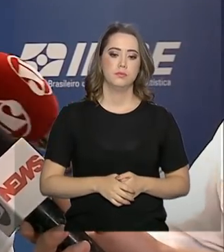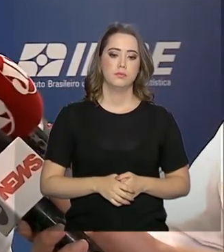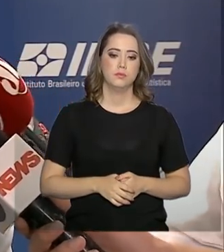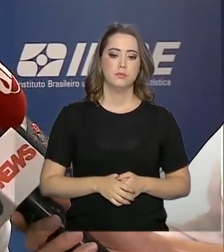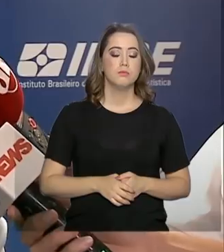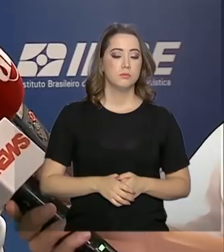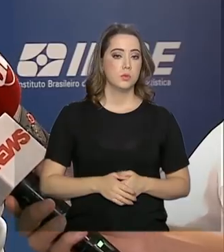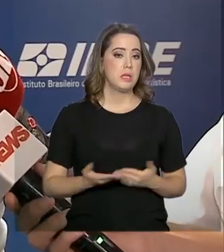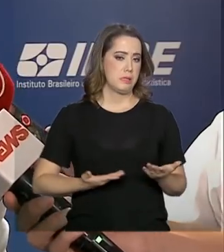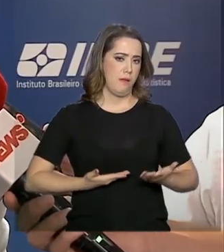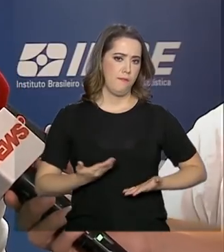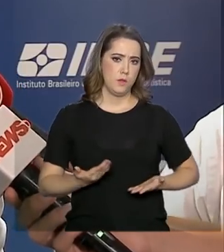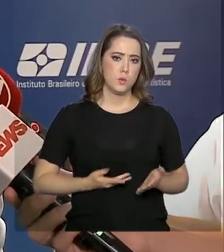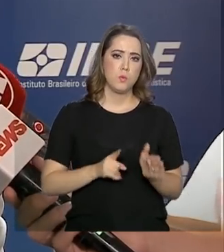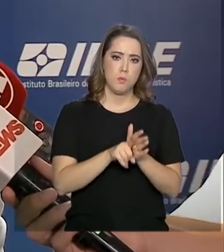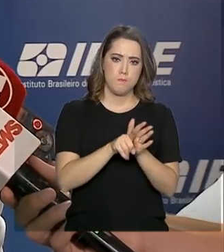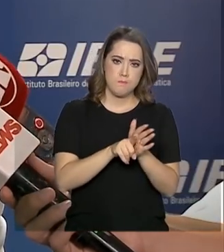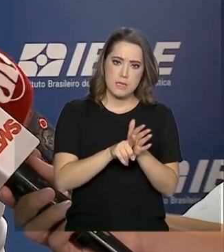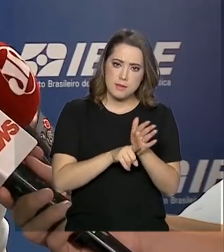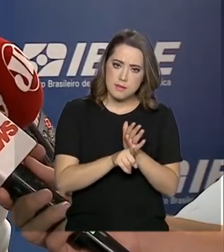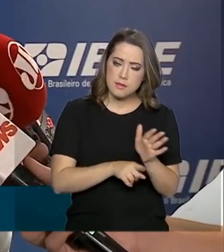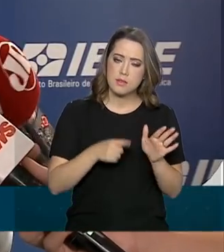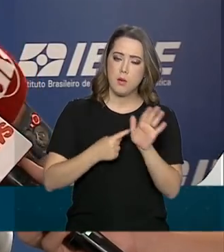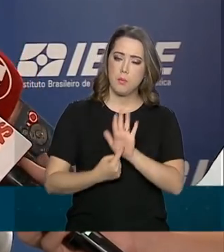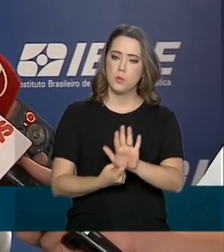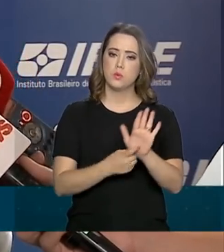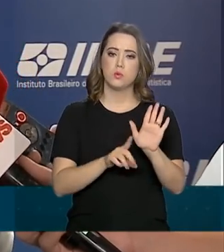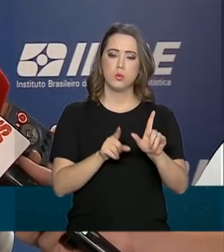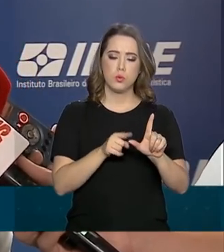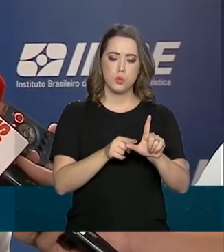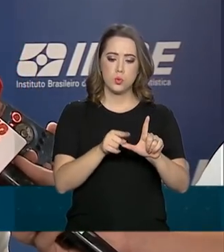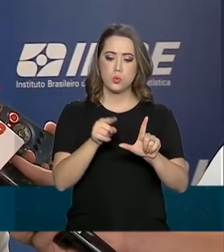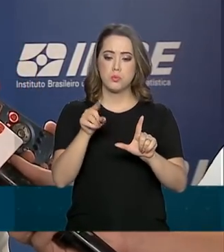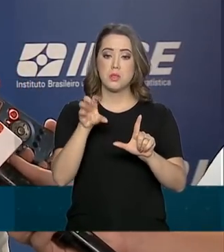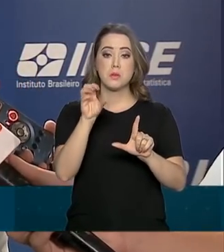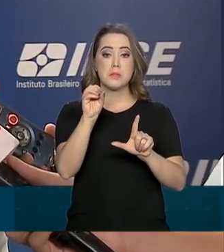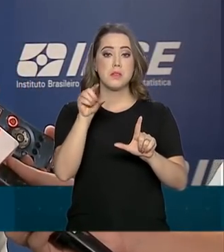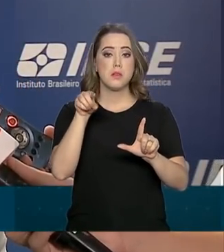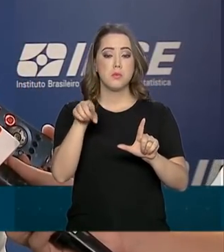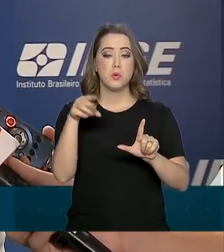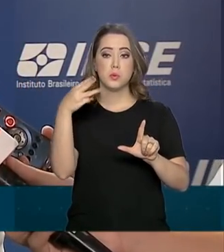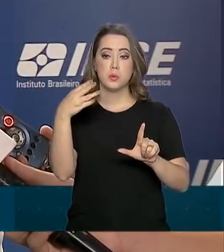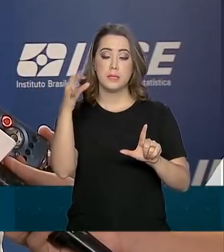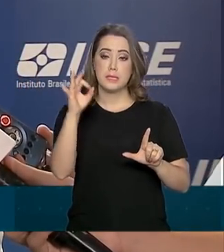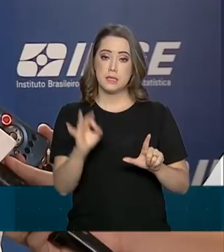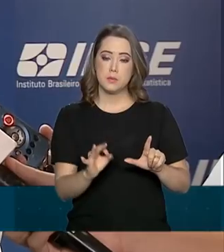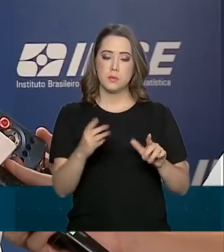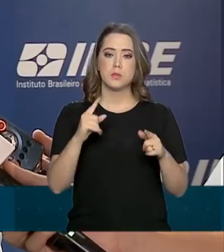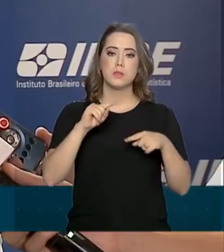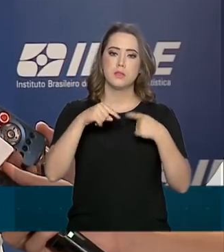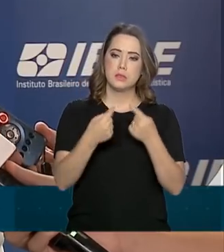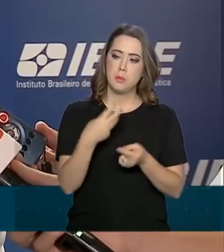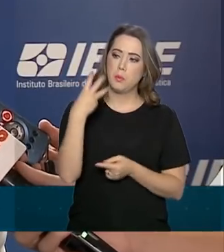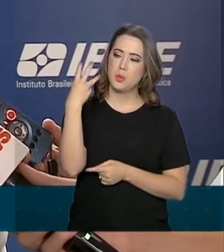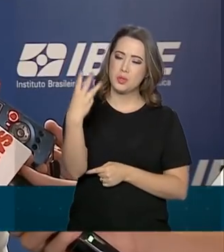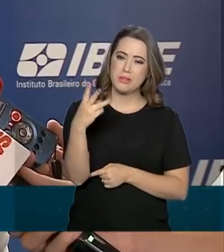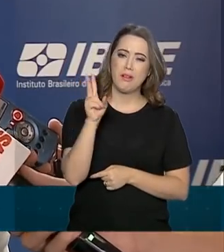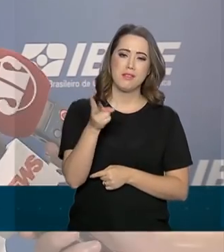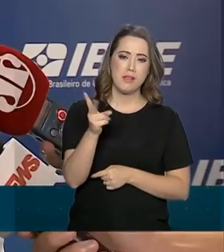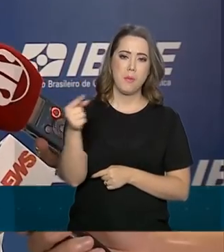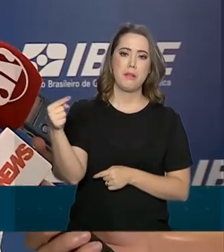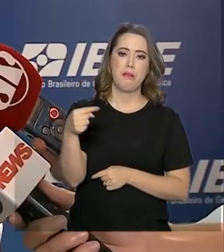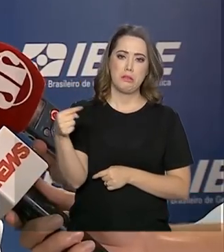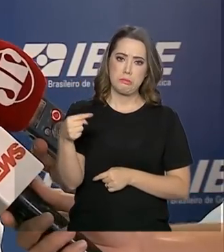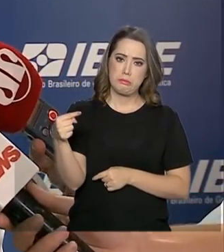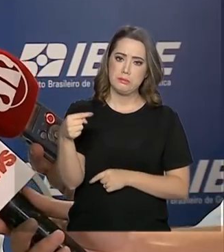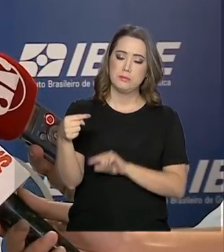mostrou uma variação positiva de 0,3% na passagem de março para abril. Esse resultado vem depois de três taxas negativas seguidas.